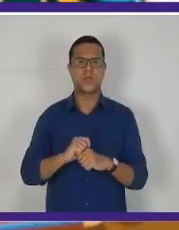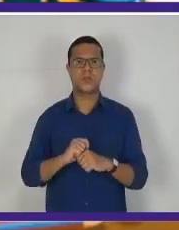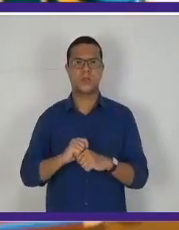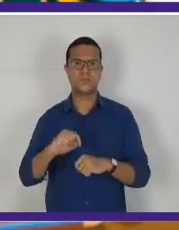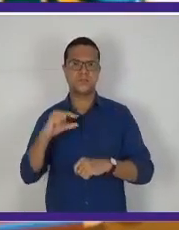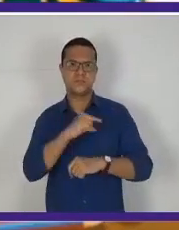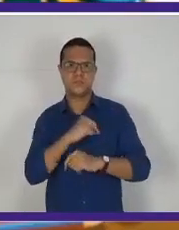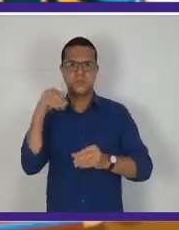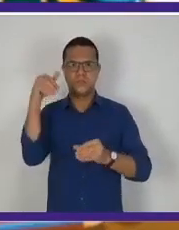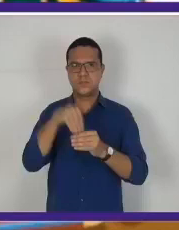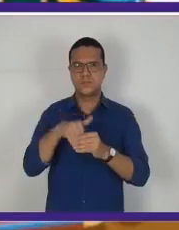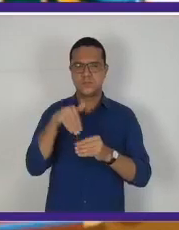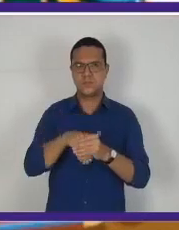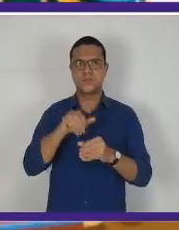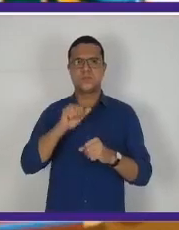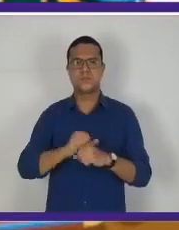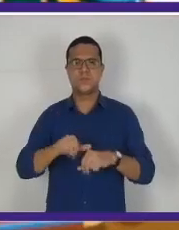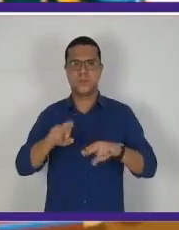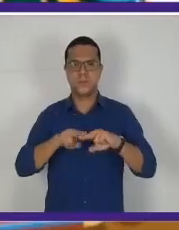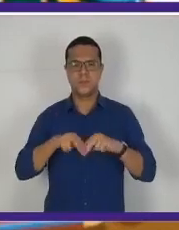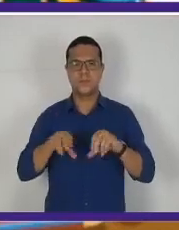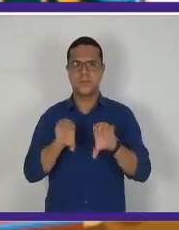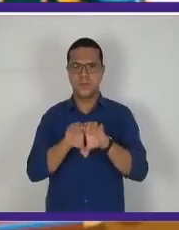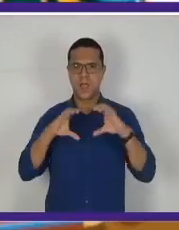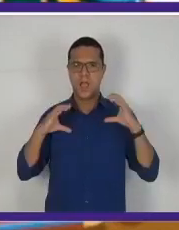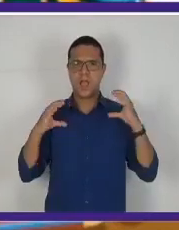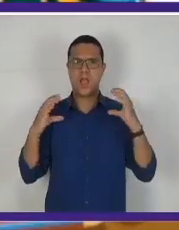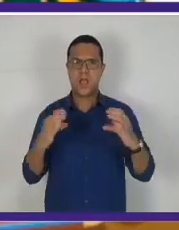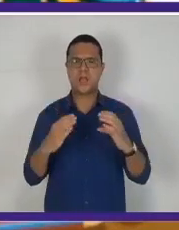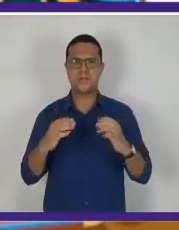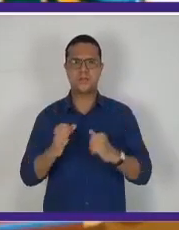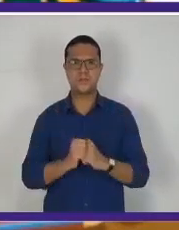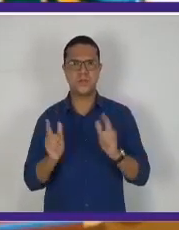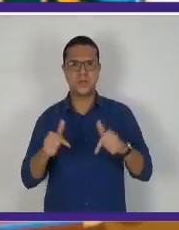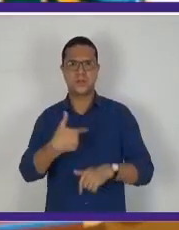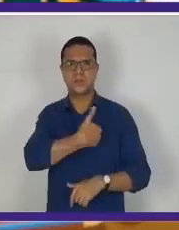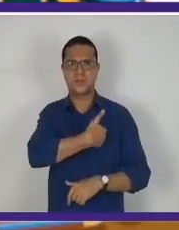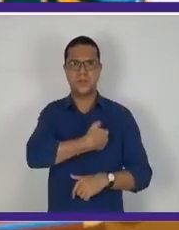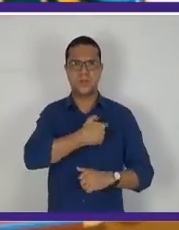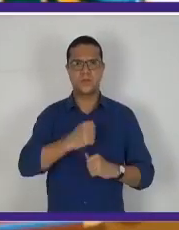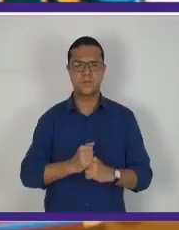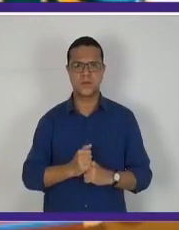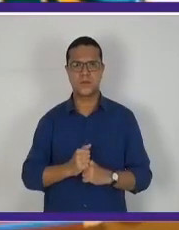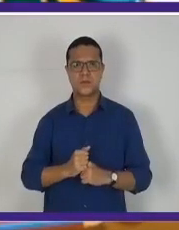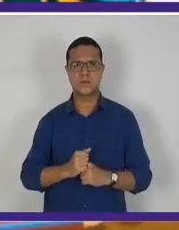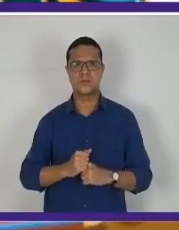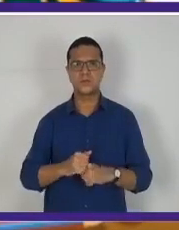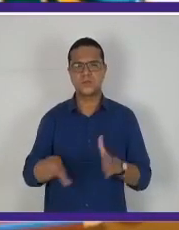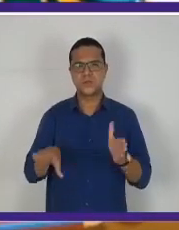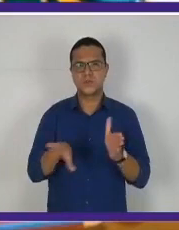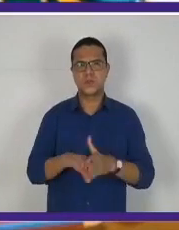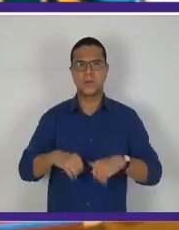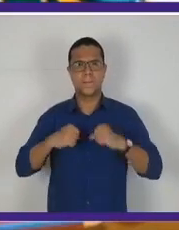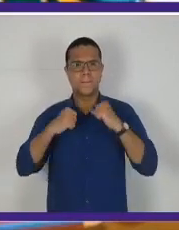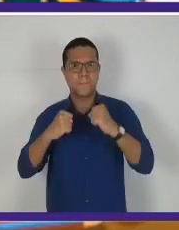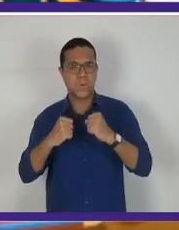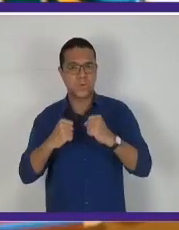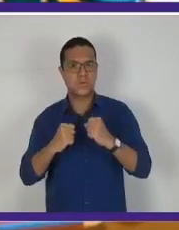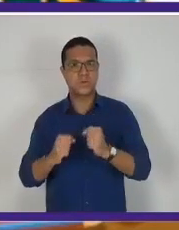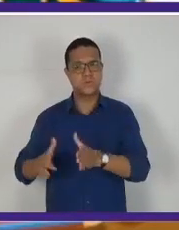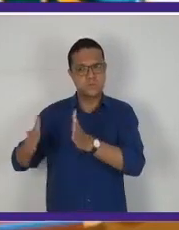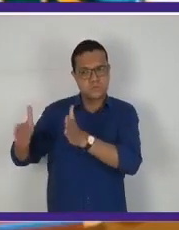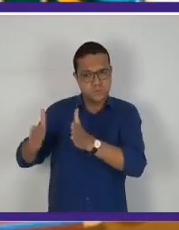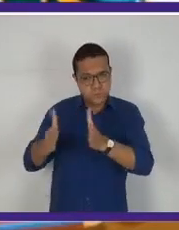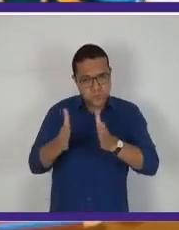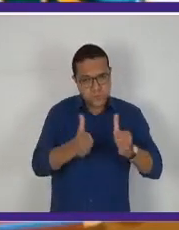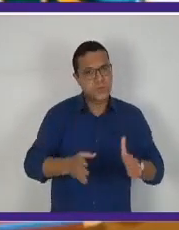indireta, ou seja, pela Assembleia Constituinte. Então, Vargas sobe ao poder. Ele ficou, durante o governo provisório,